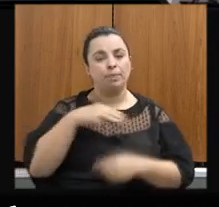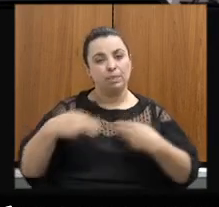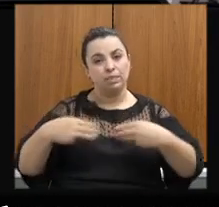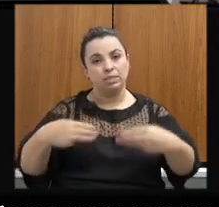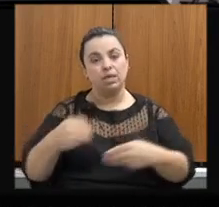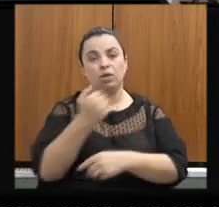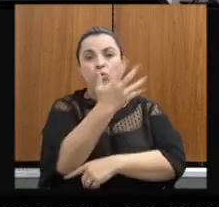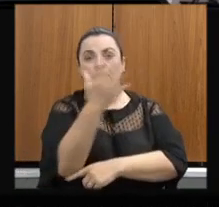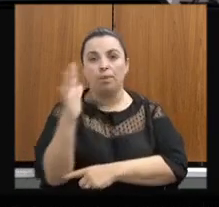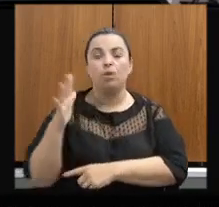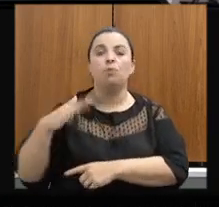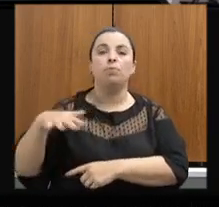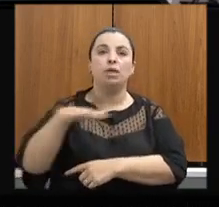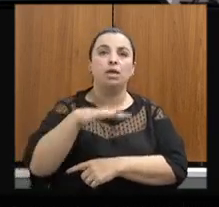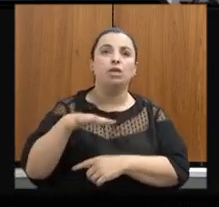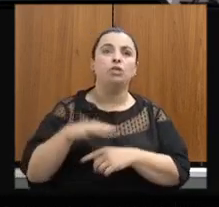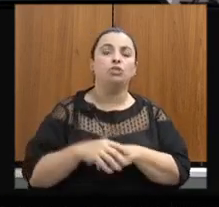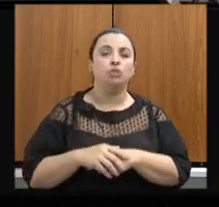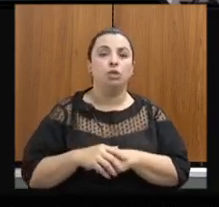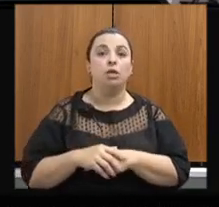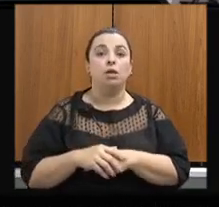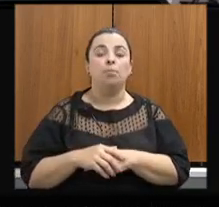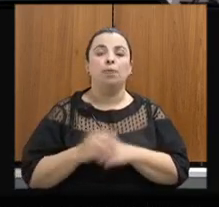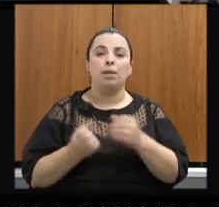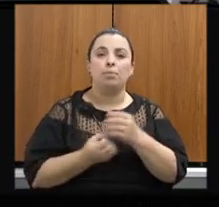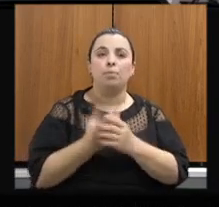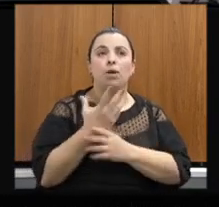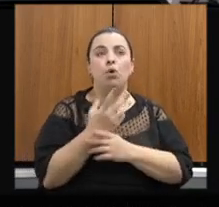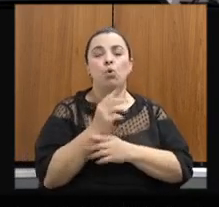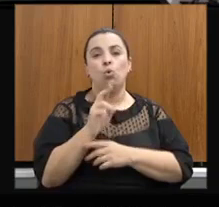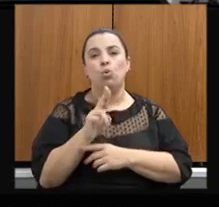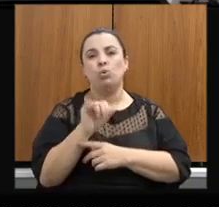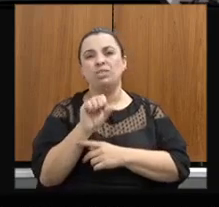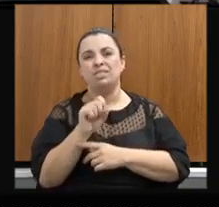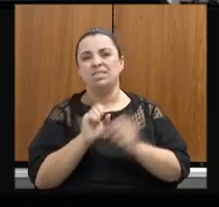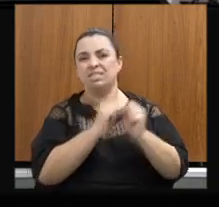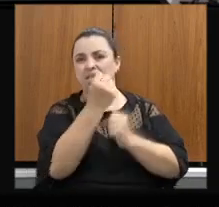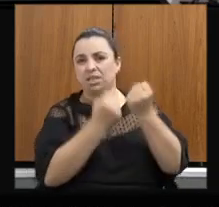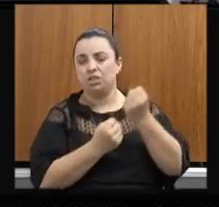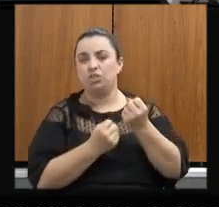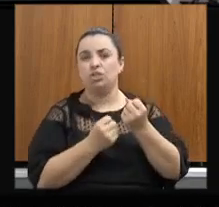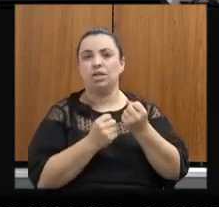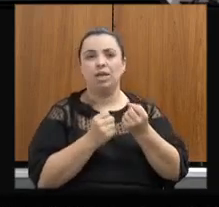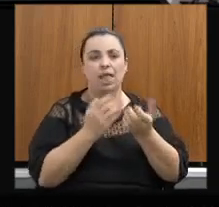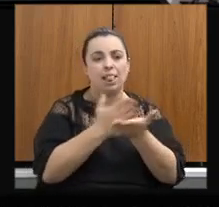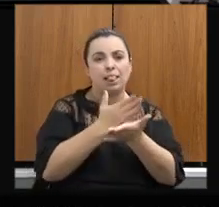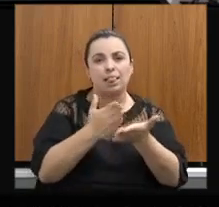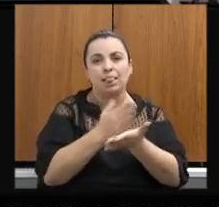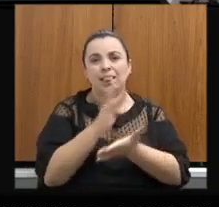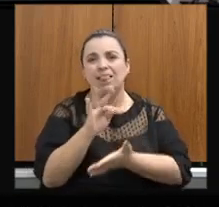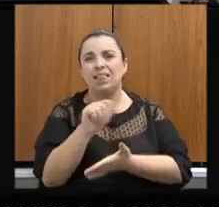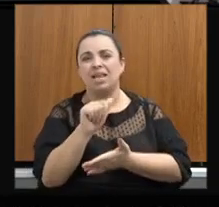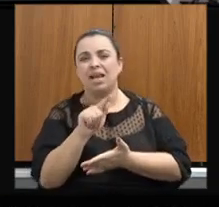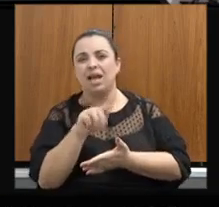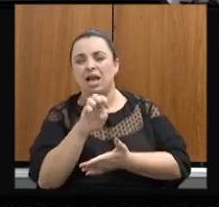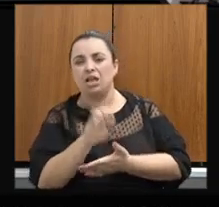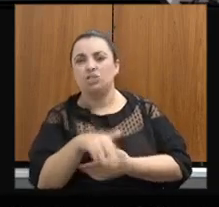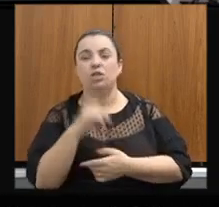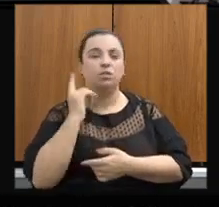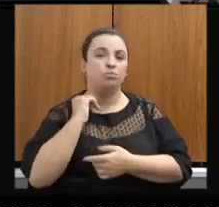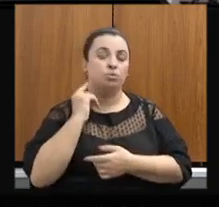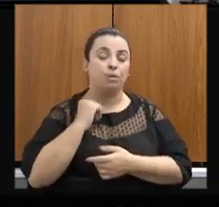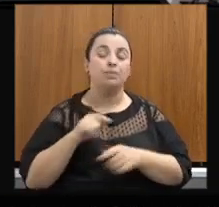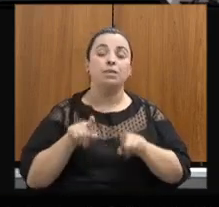consórcios para a implementação de usinas de triagem no estado de Minas Gerais. Celebramos o contrato, apoiamos na